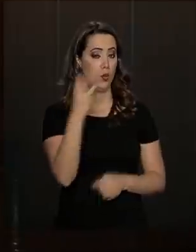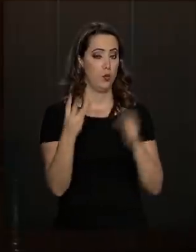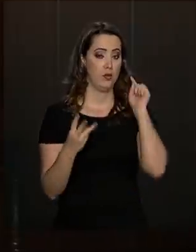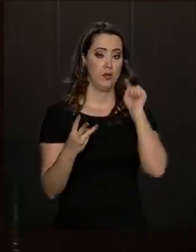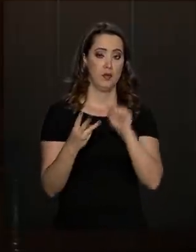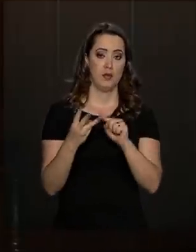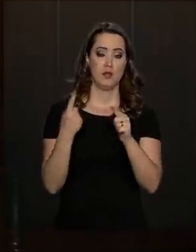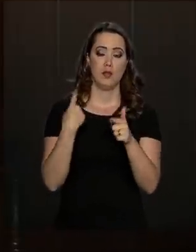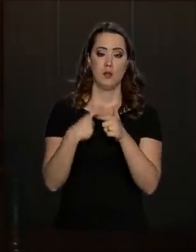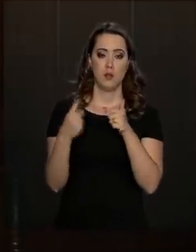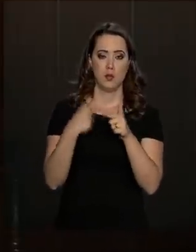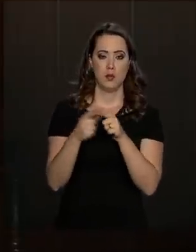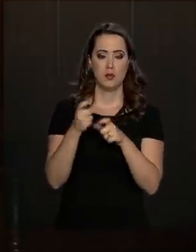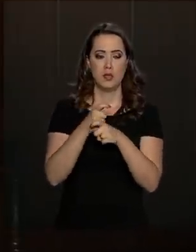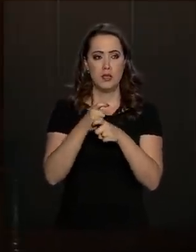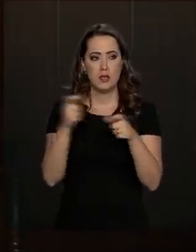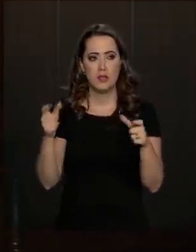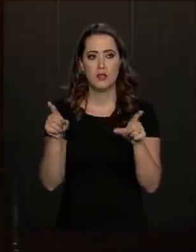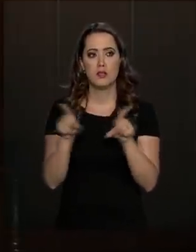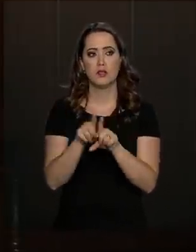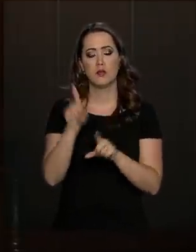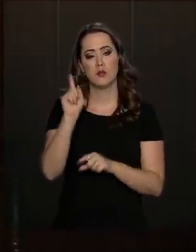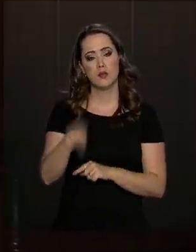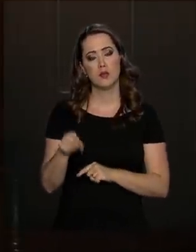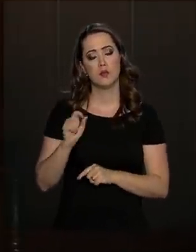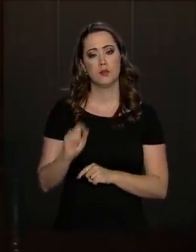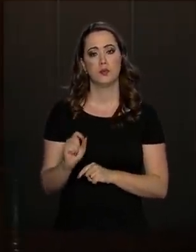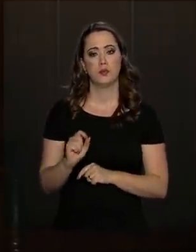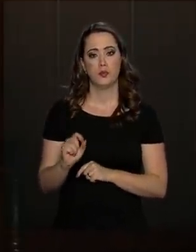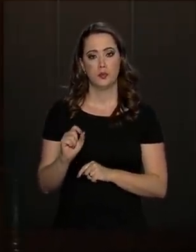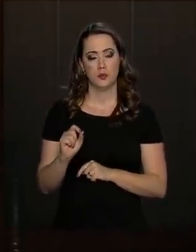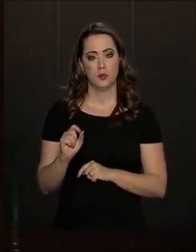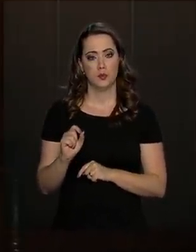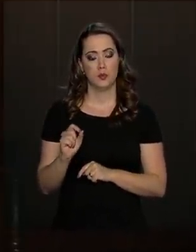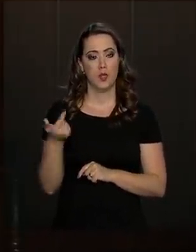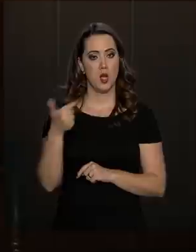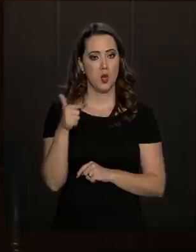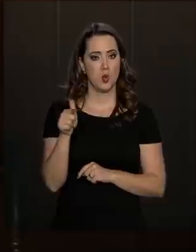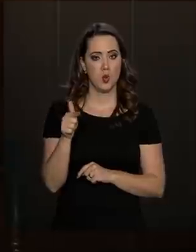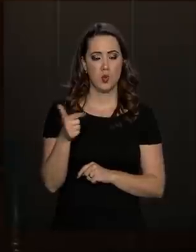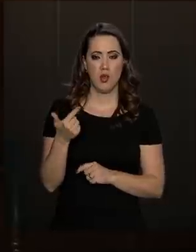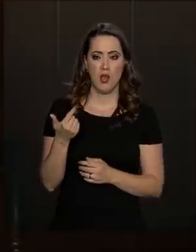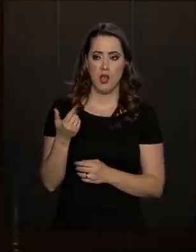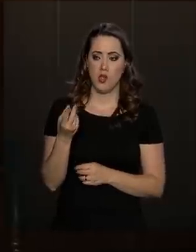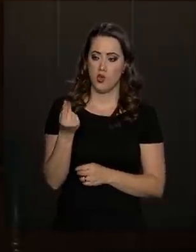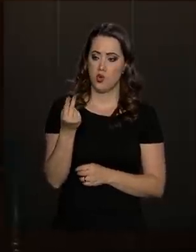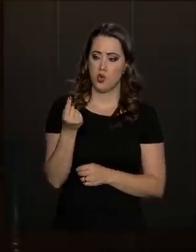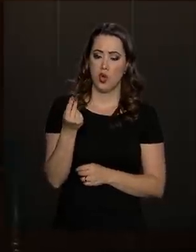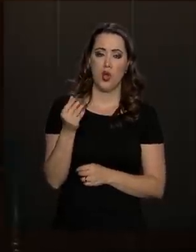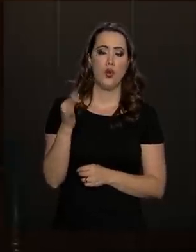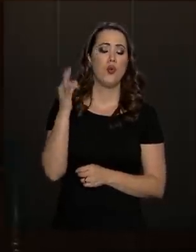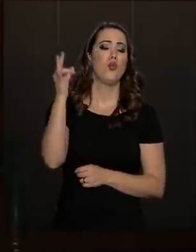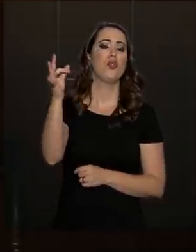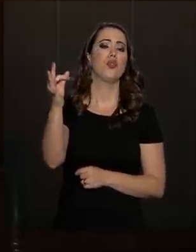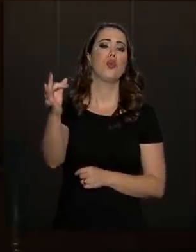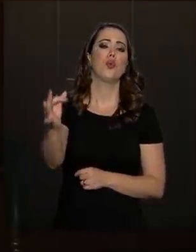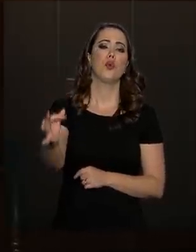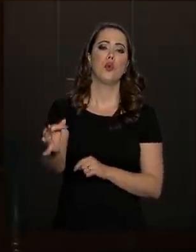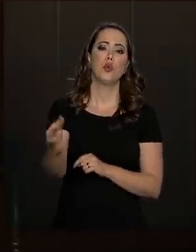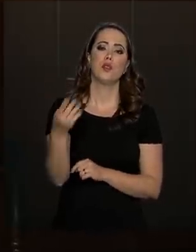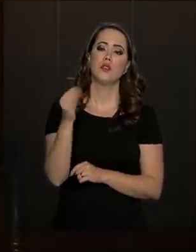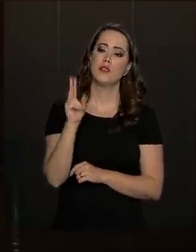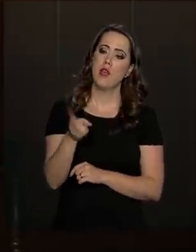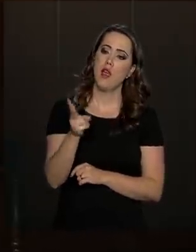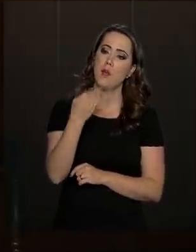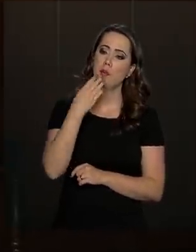defeito macroeconômico é que não leva recursos para o futuro. Promete cada vez mais, mas não